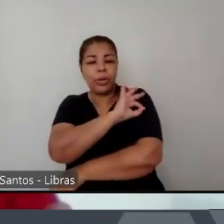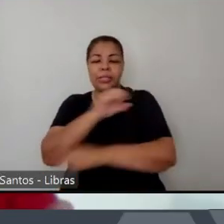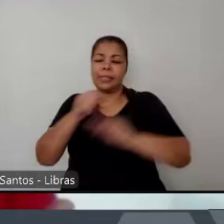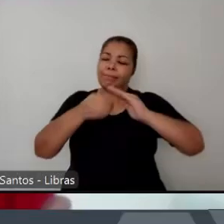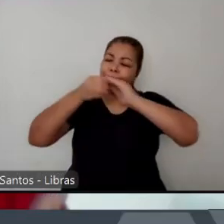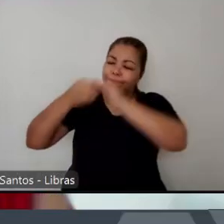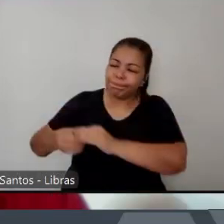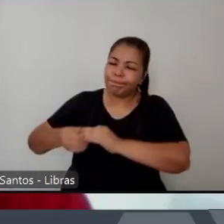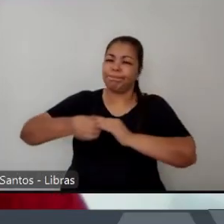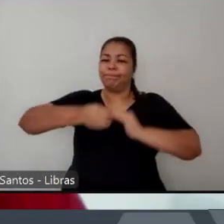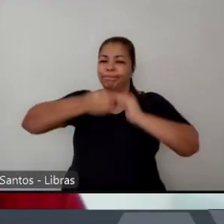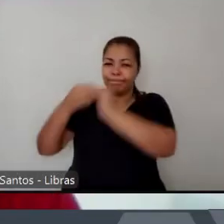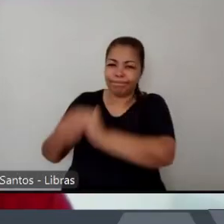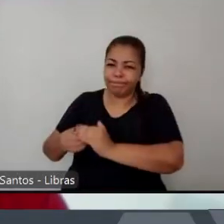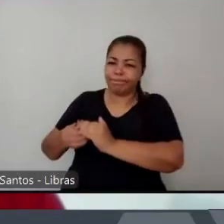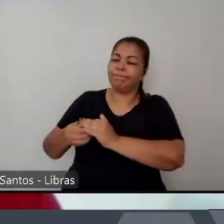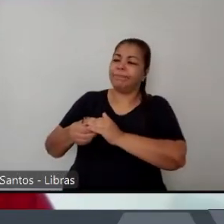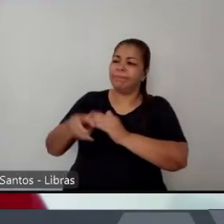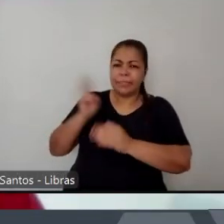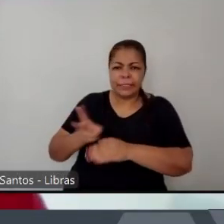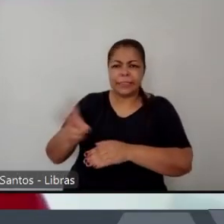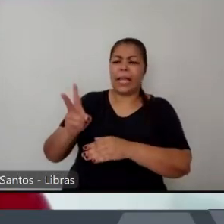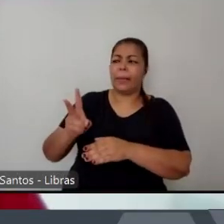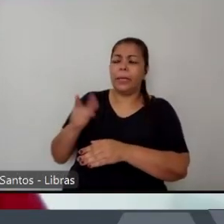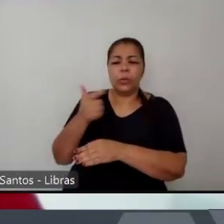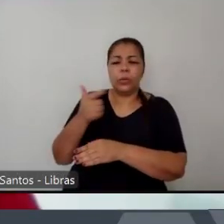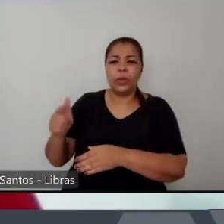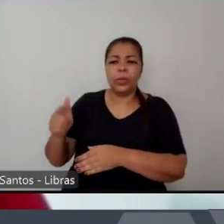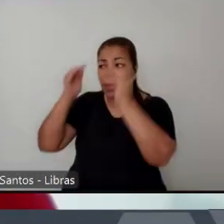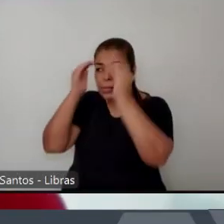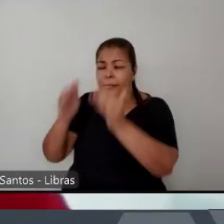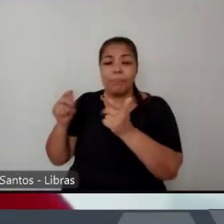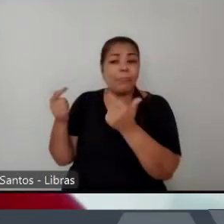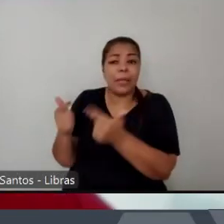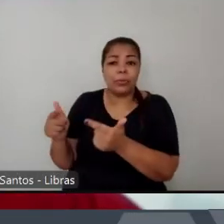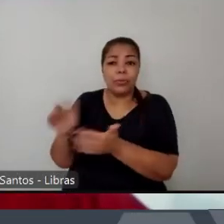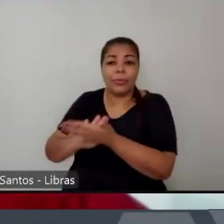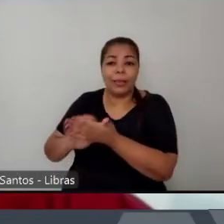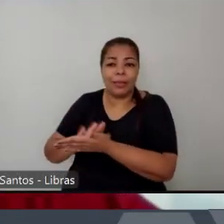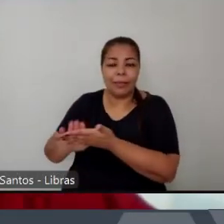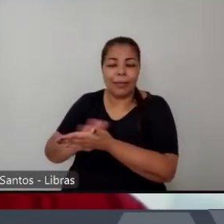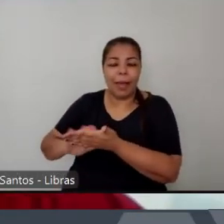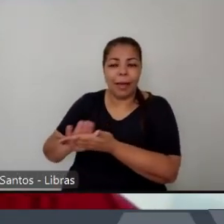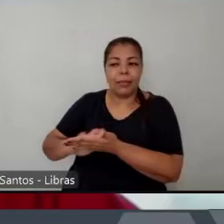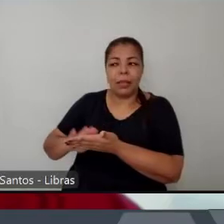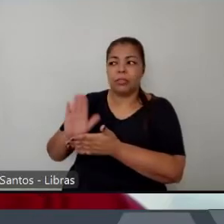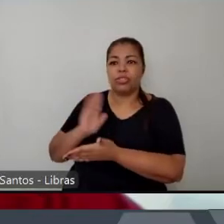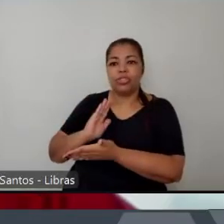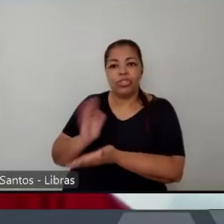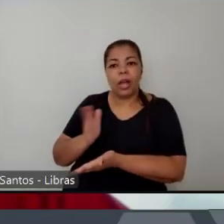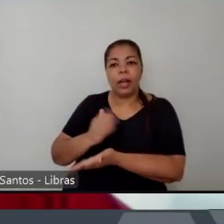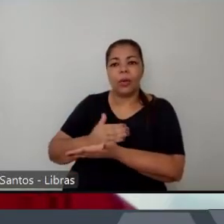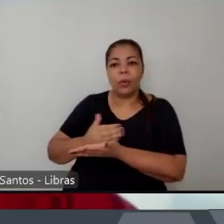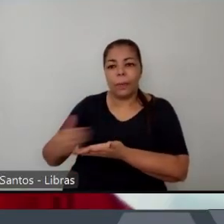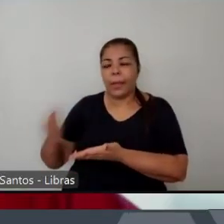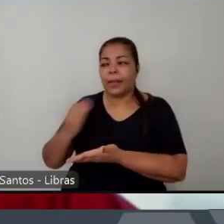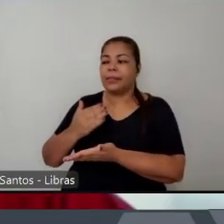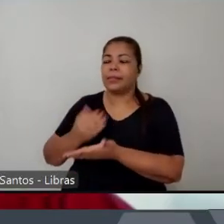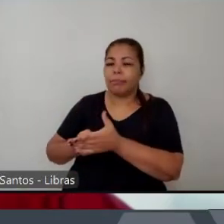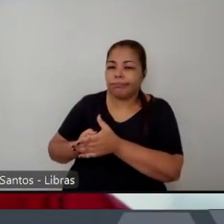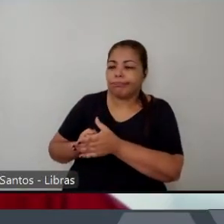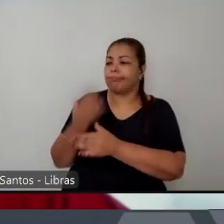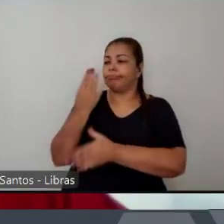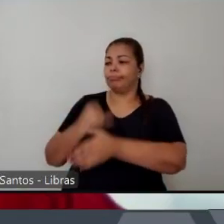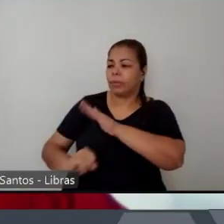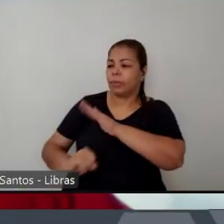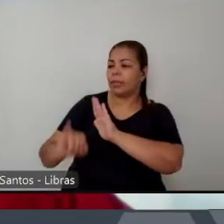sem respeito nas cidades e que passam a inventar uma identidade ou criar e assumir uma